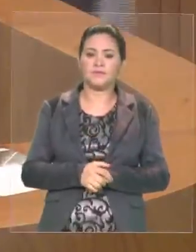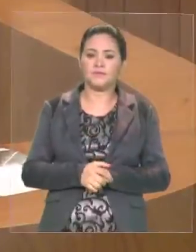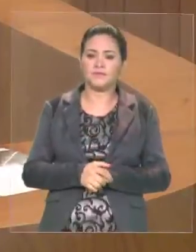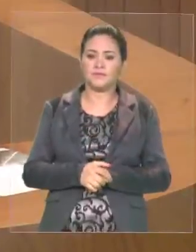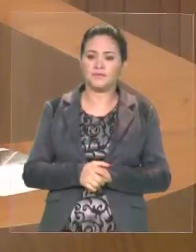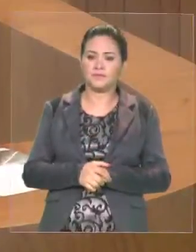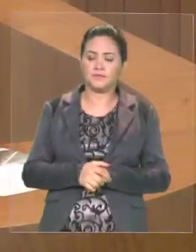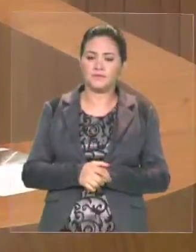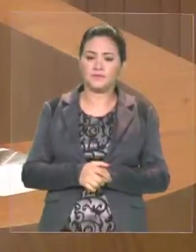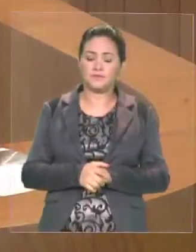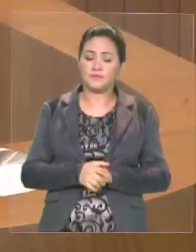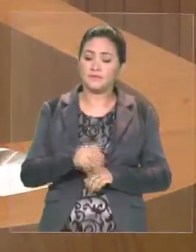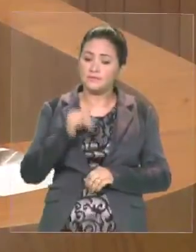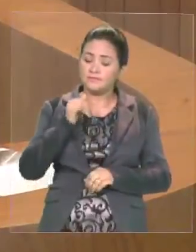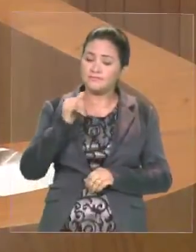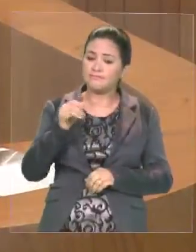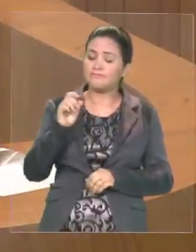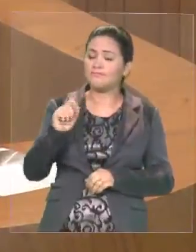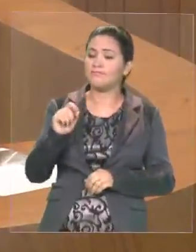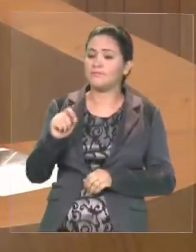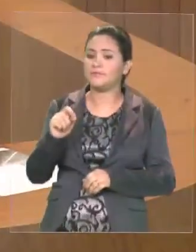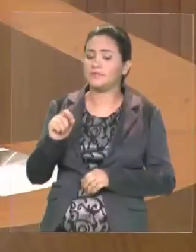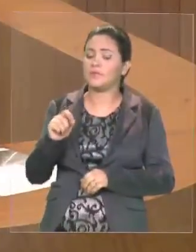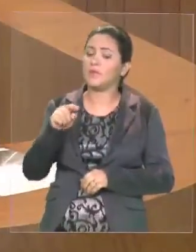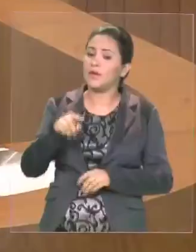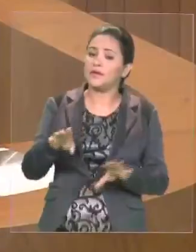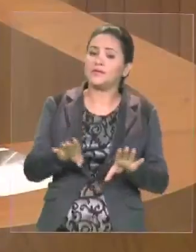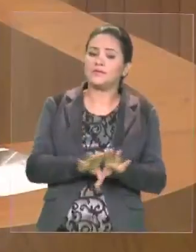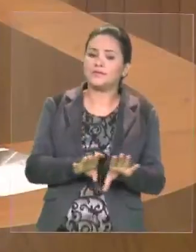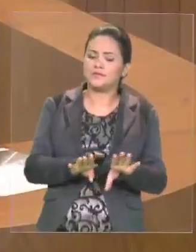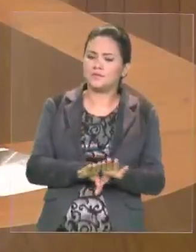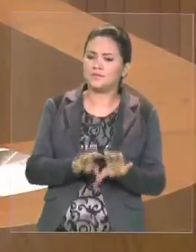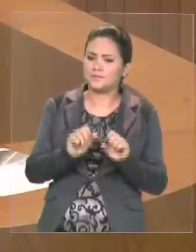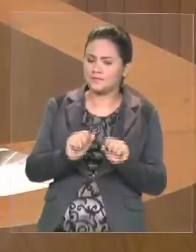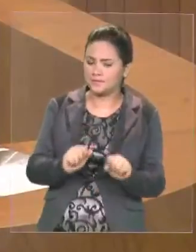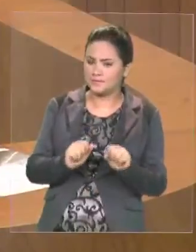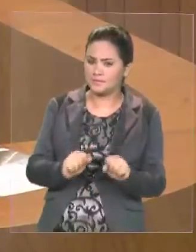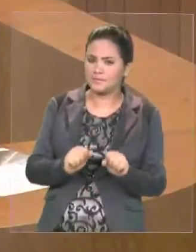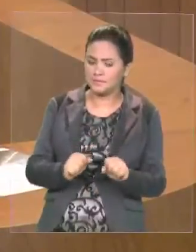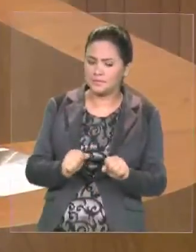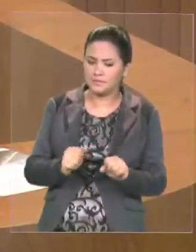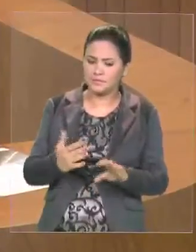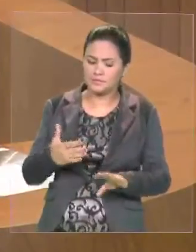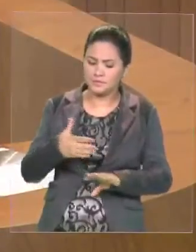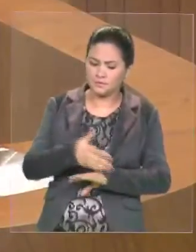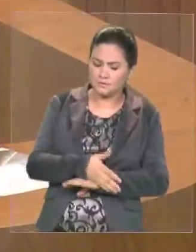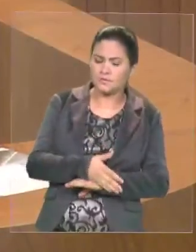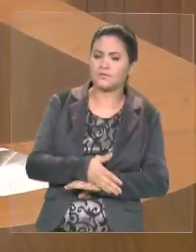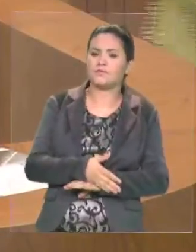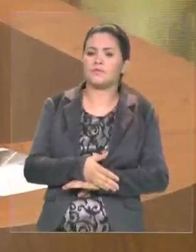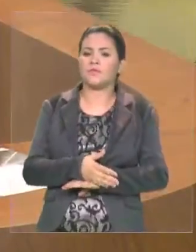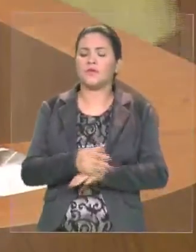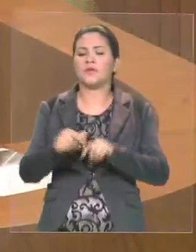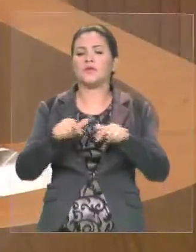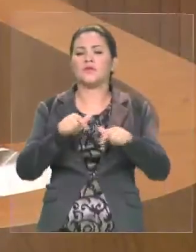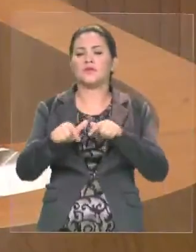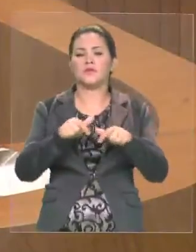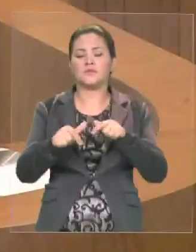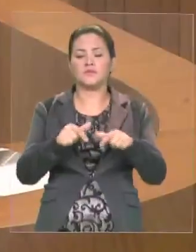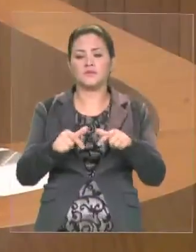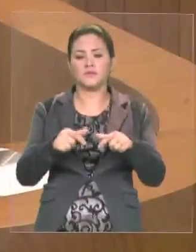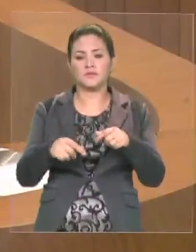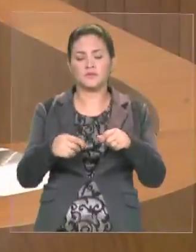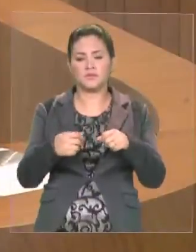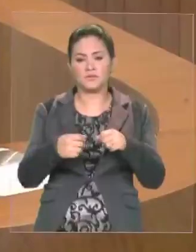tenham a sua possibilidade de fazer parte desse ingresso na atividade de segurança pública. E, nesse